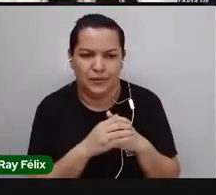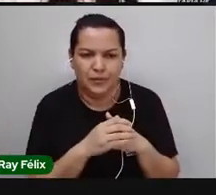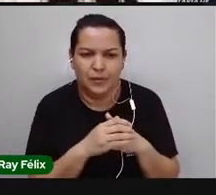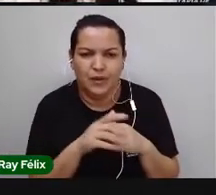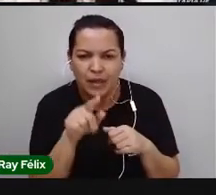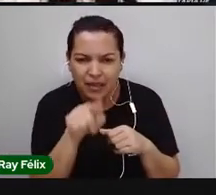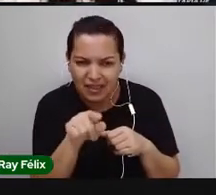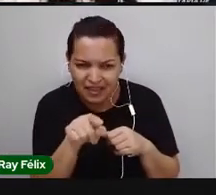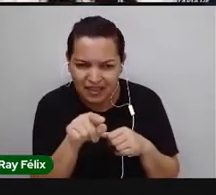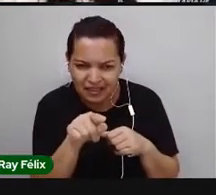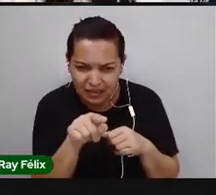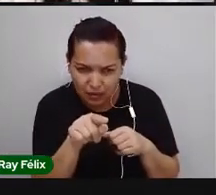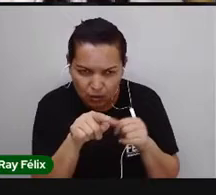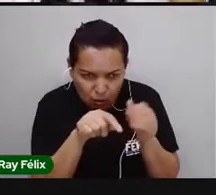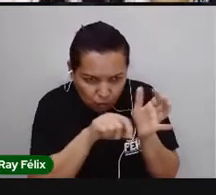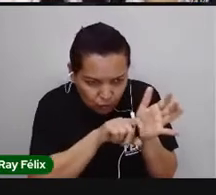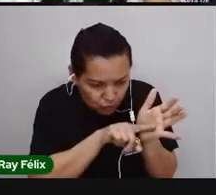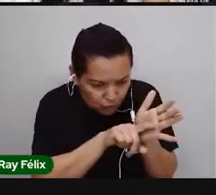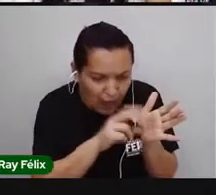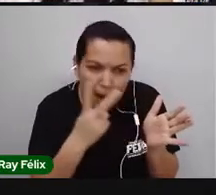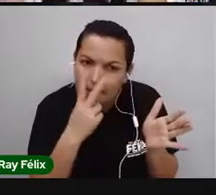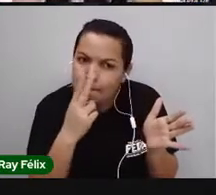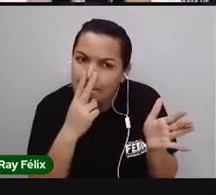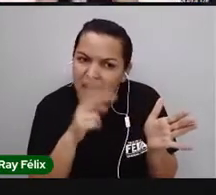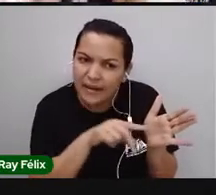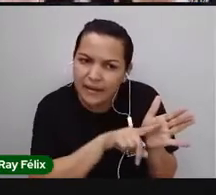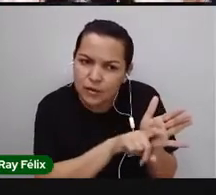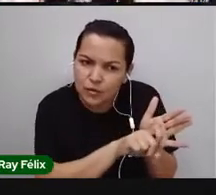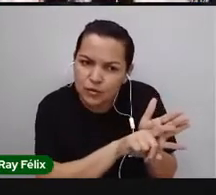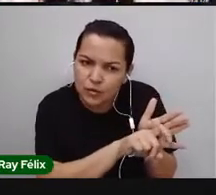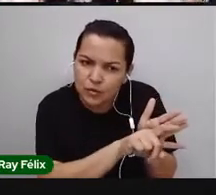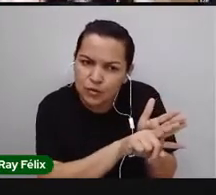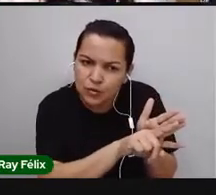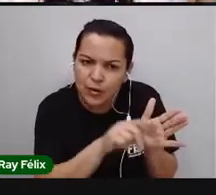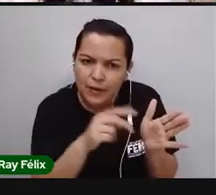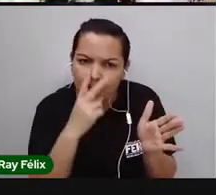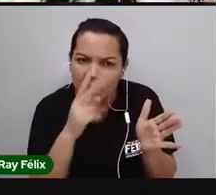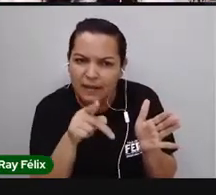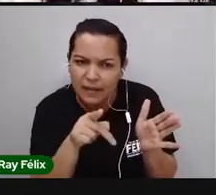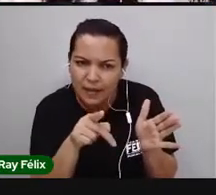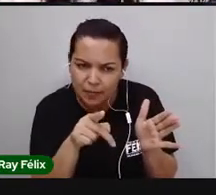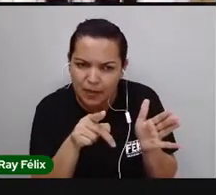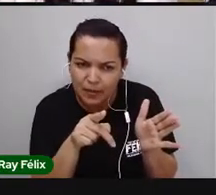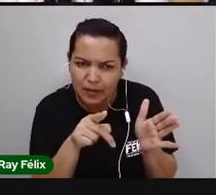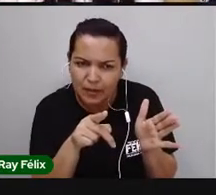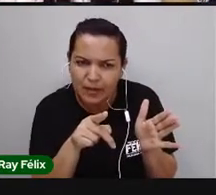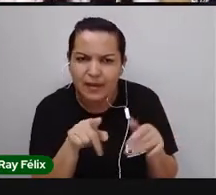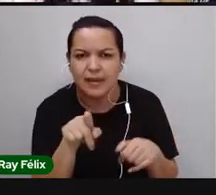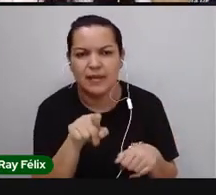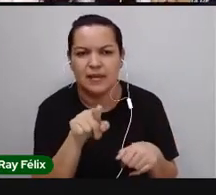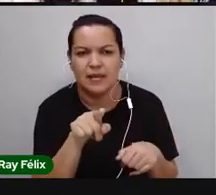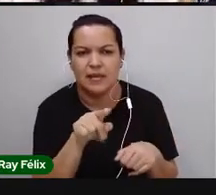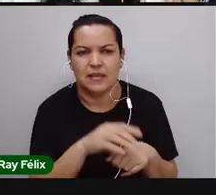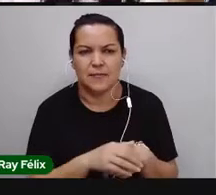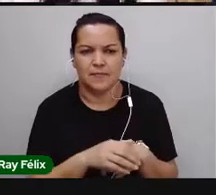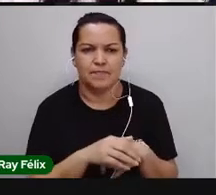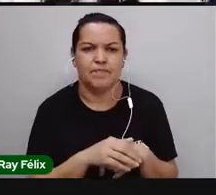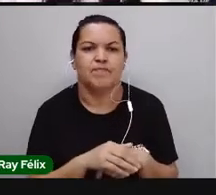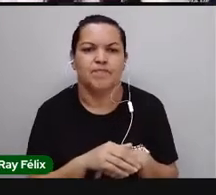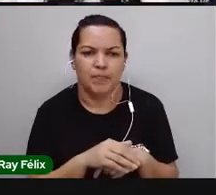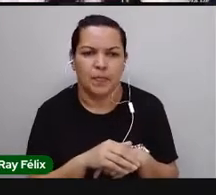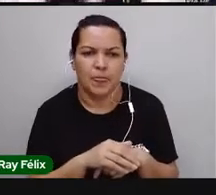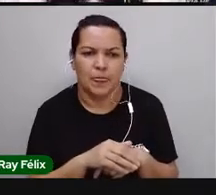regiãozinha aqui, ó, essa prepinha, esse negocinho pequenininho, que parece uma verme. Ele